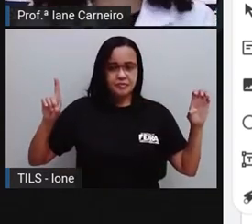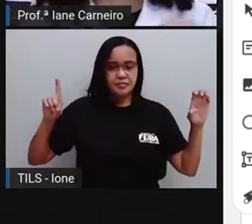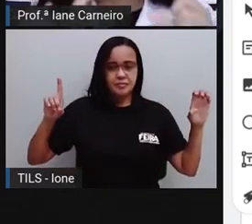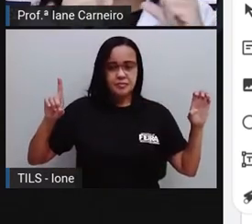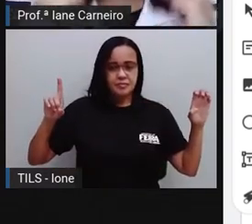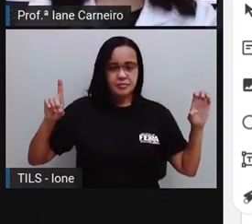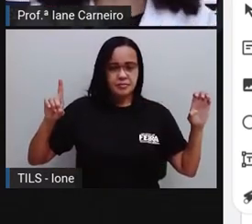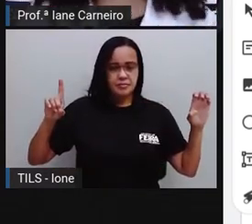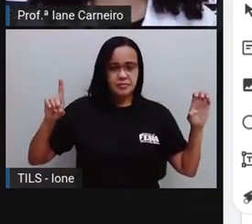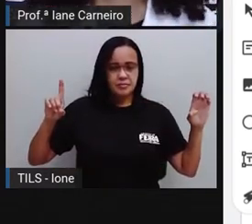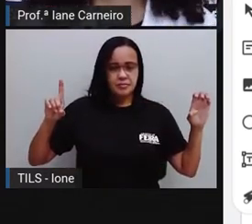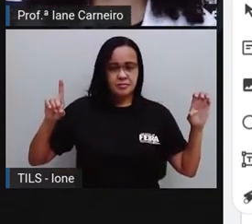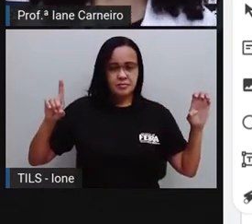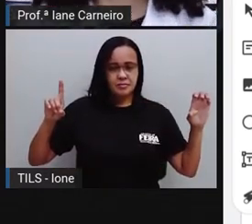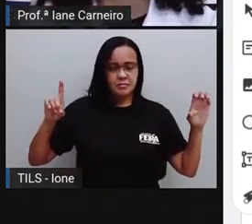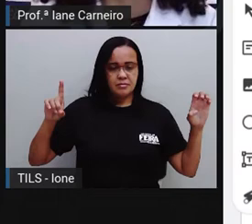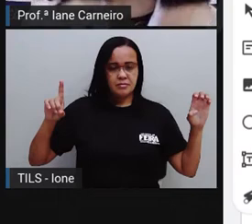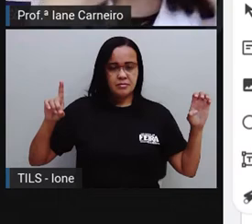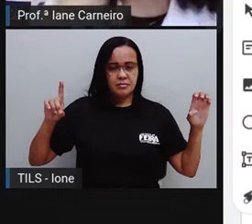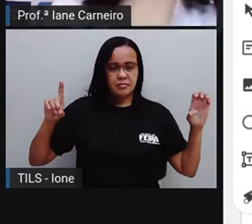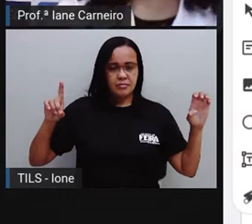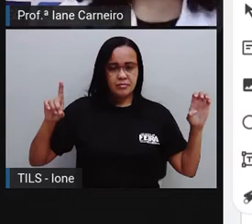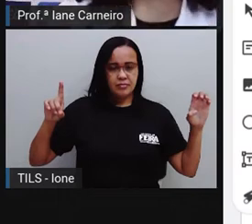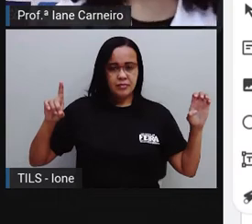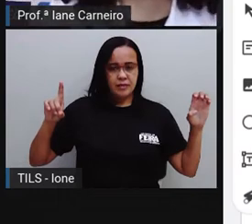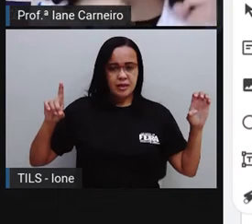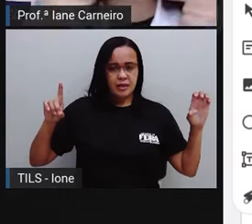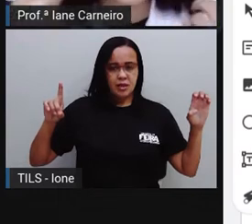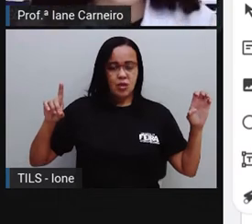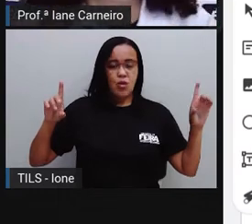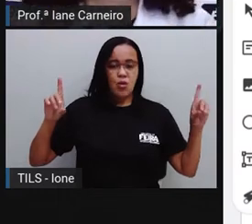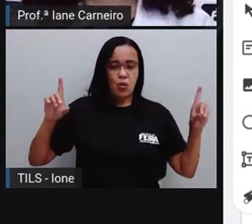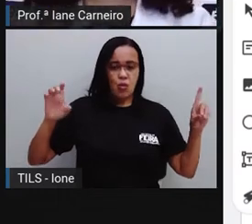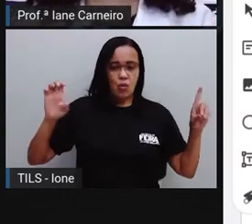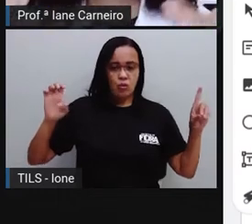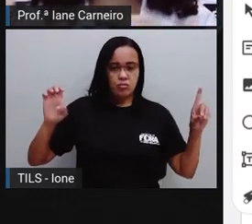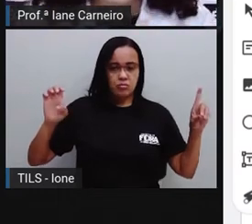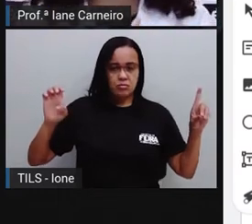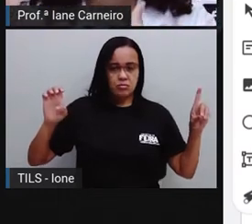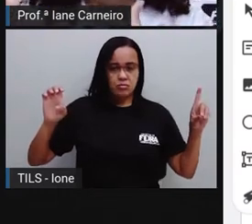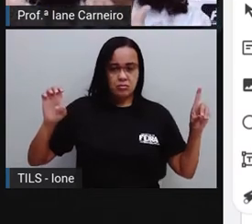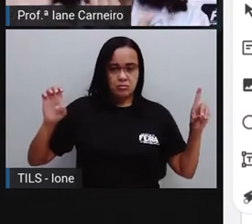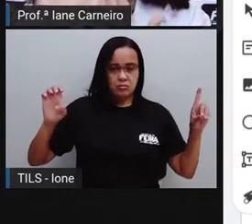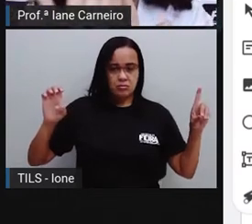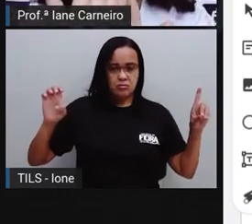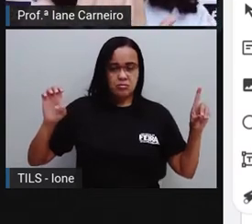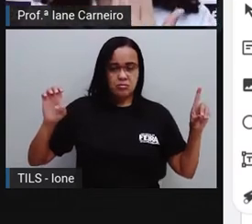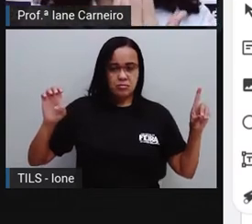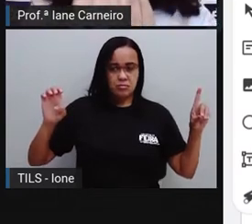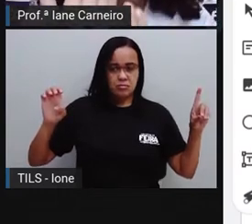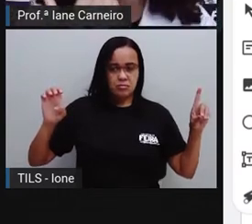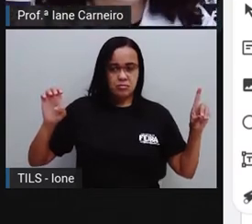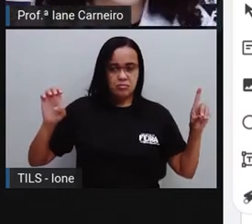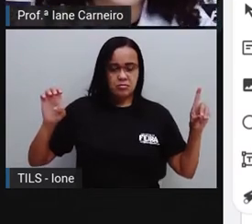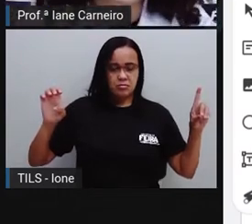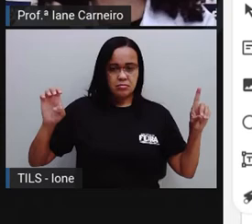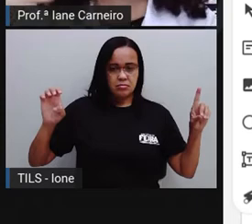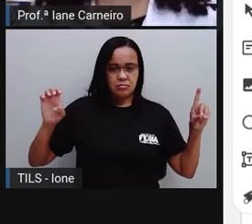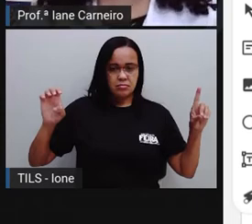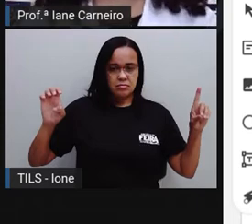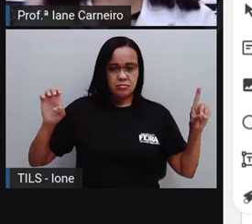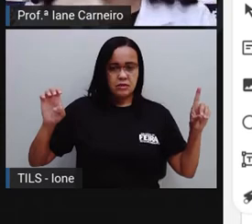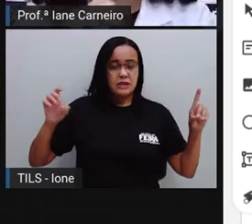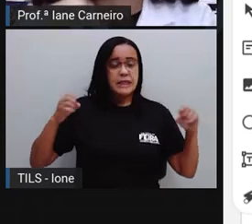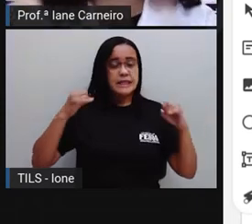de onde você tá olhando, né? Seu ponto de referência, sua visão. Então se eles estivessem, ó, um de frente pro outro,